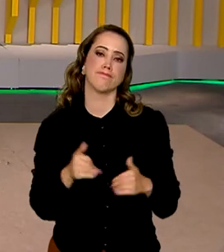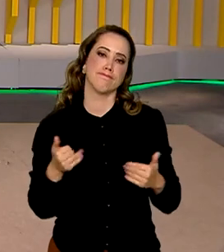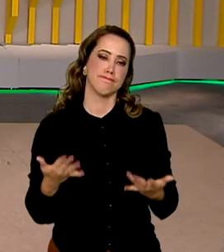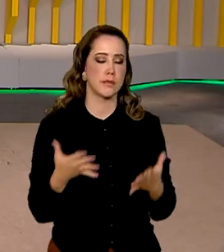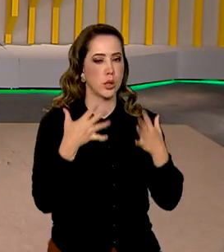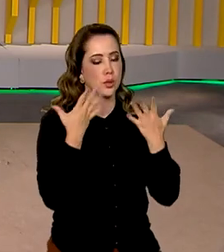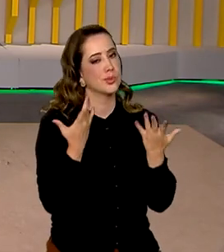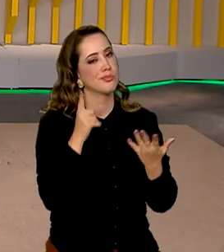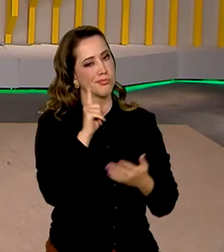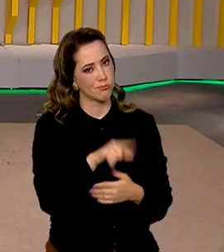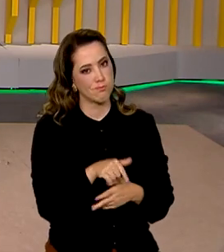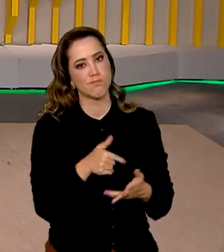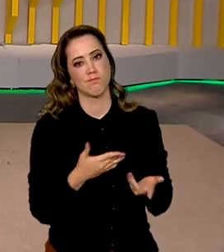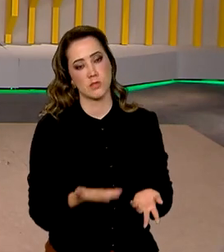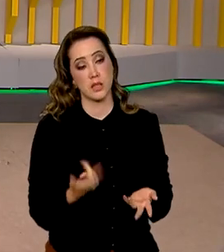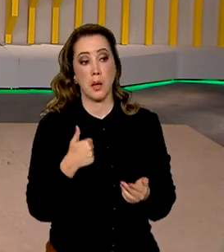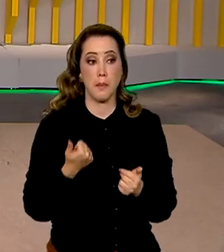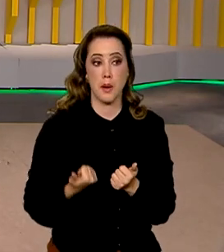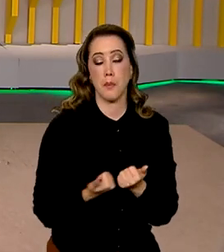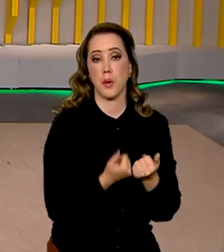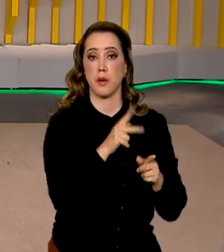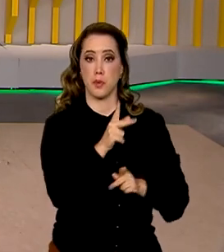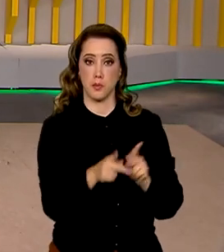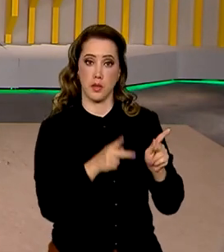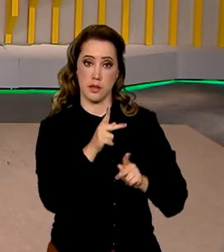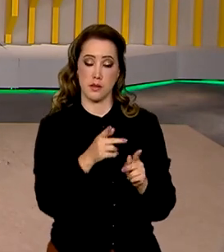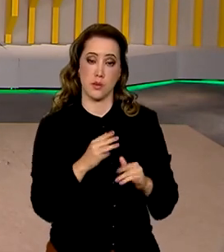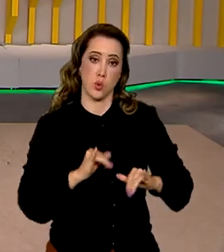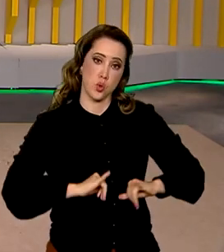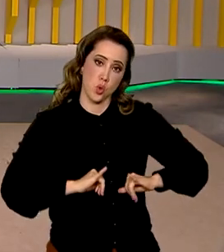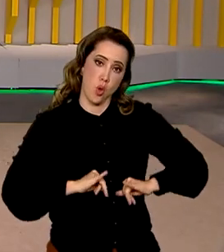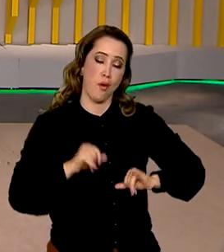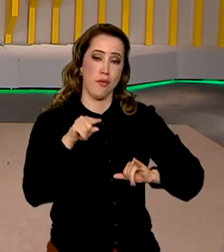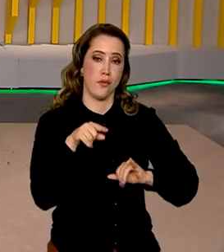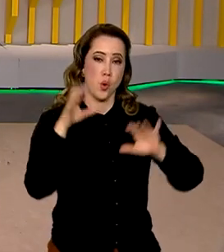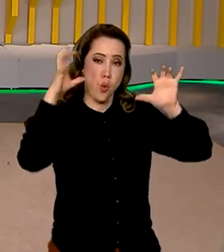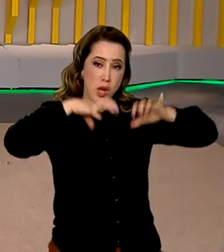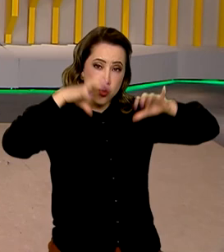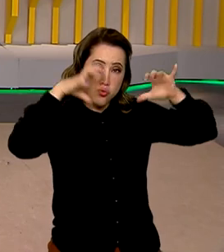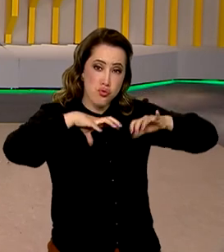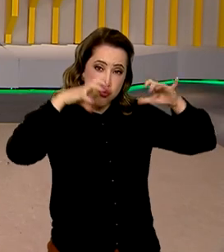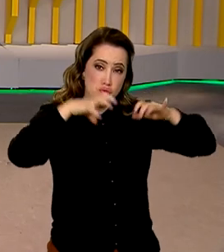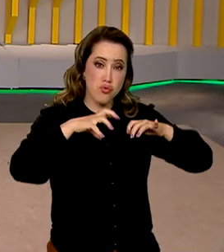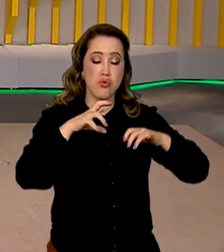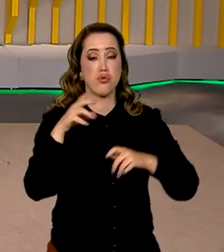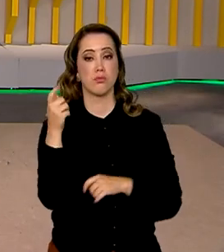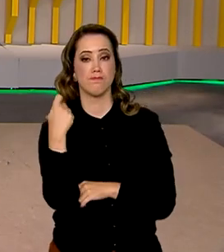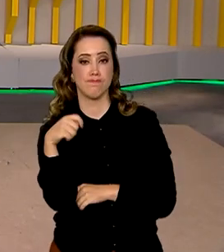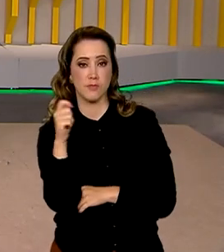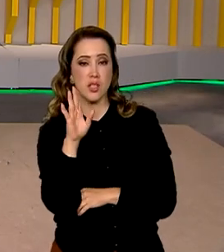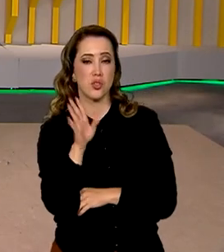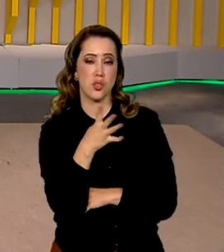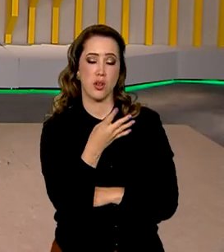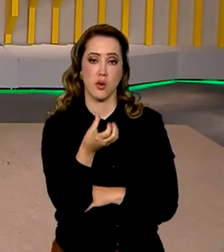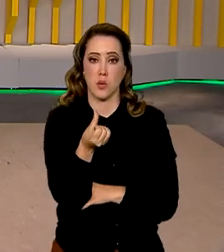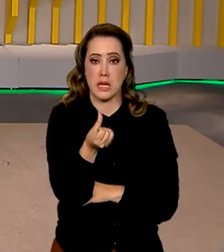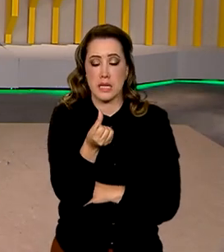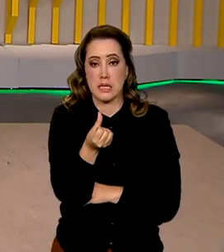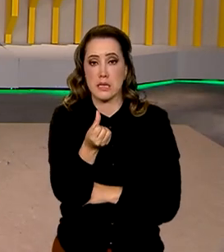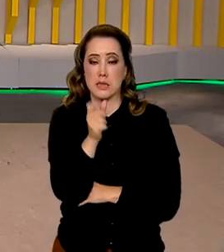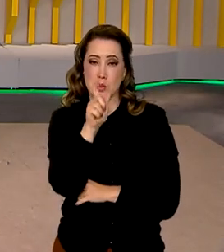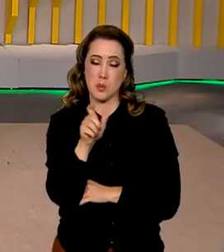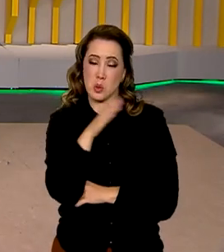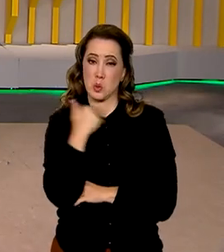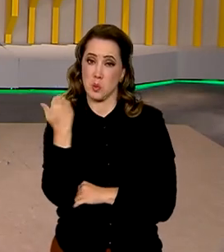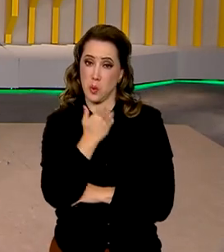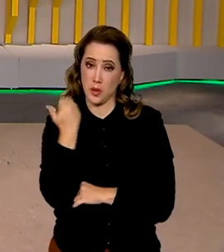E para apoiar a população atingida pelo ciclone extratropical no Rio Grande do Sul, que já deixou 46 mortos segundo a Defesa